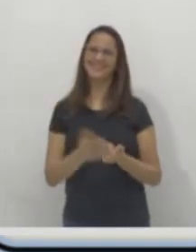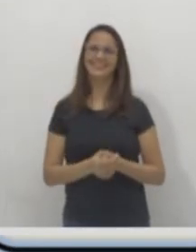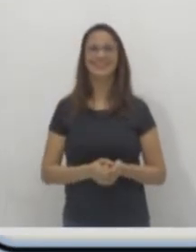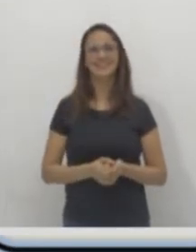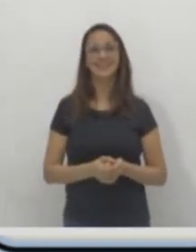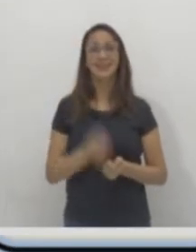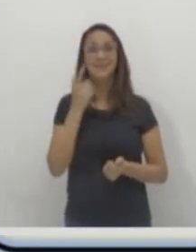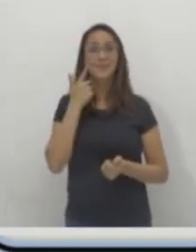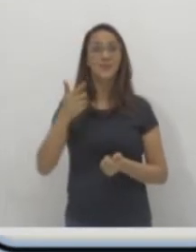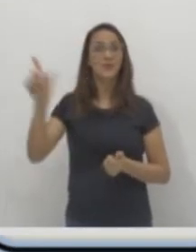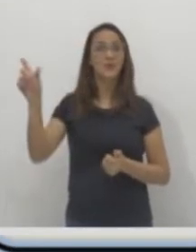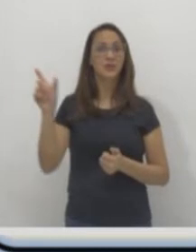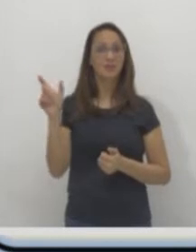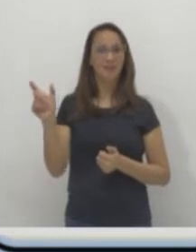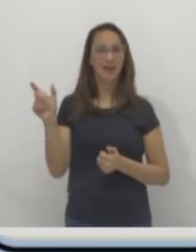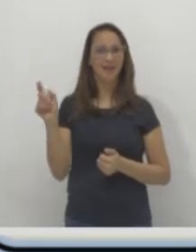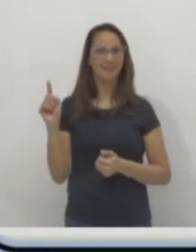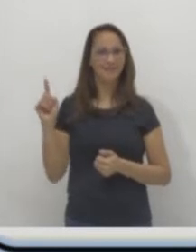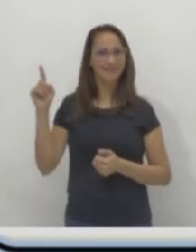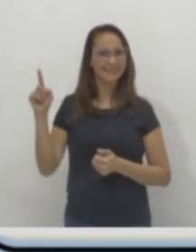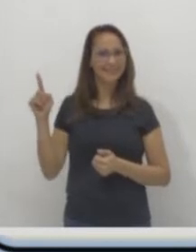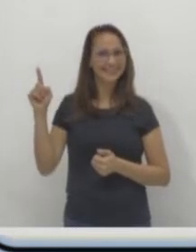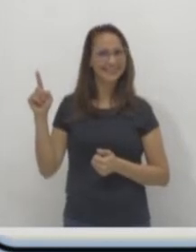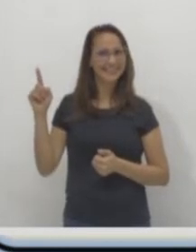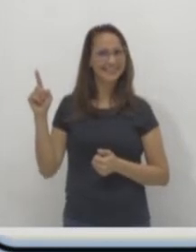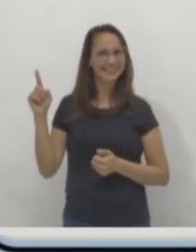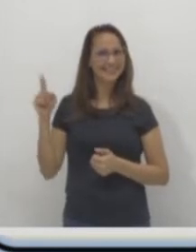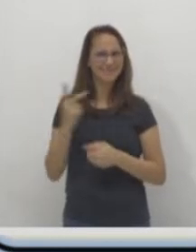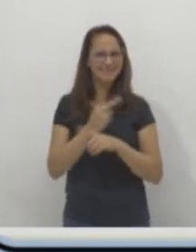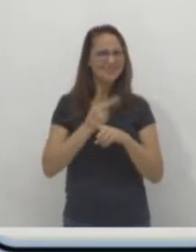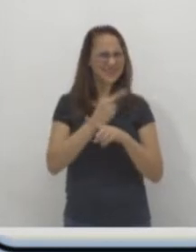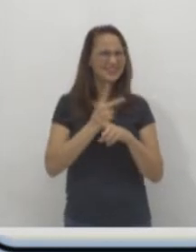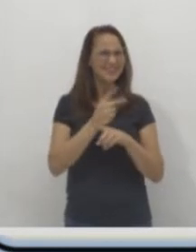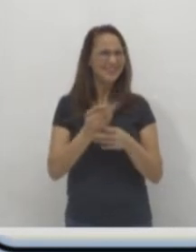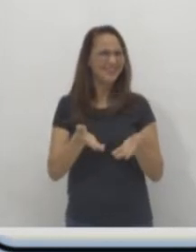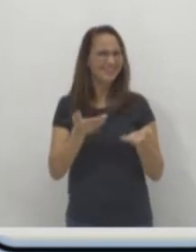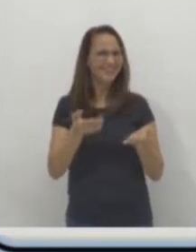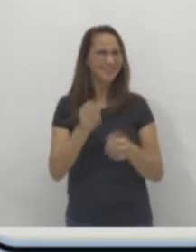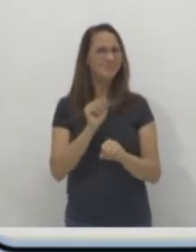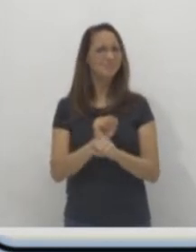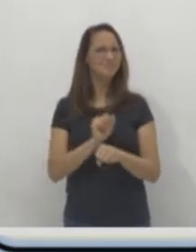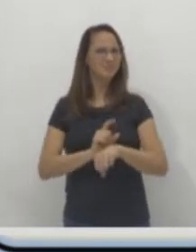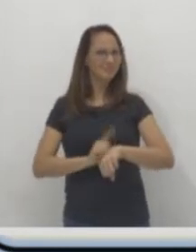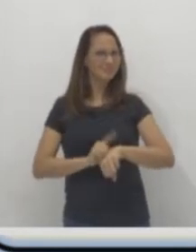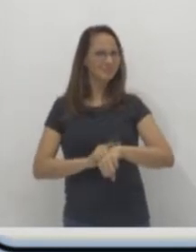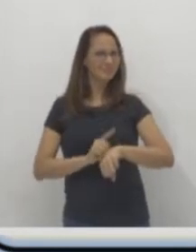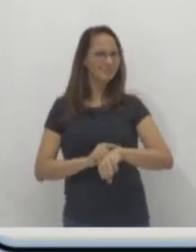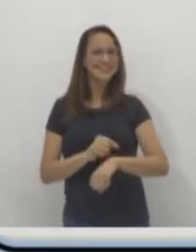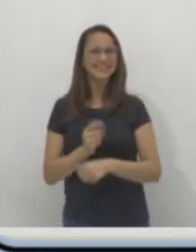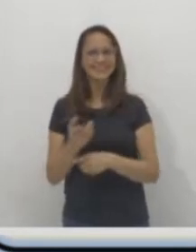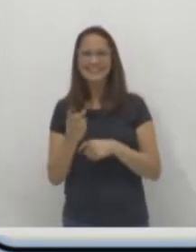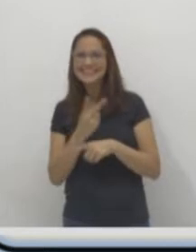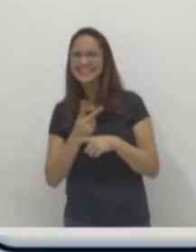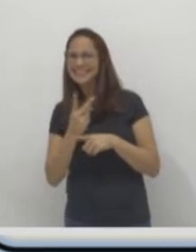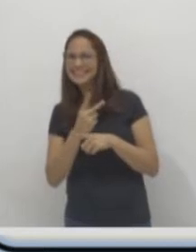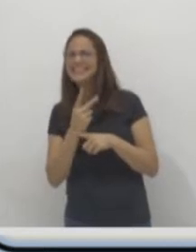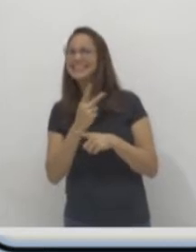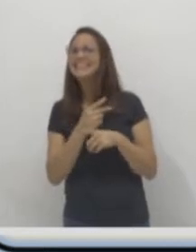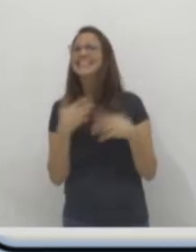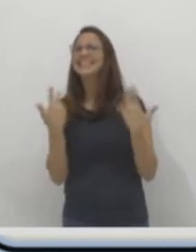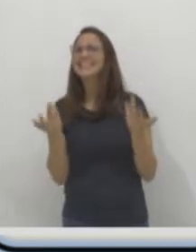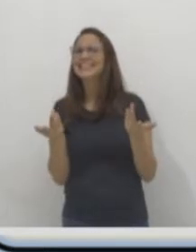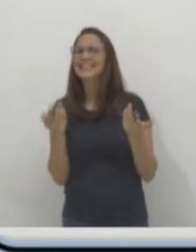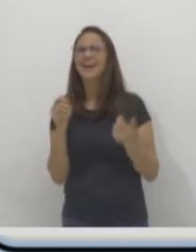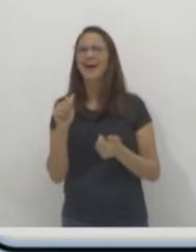outro. Vamos ver se vocês estão craques. Abelha. Procura aí. Vou dar um tempinho para vocês procurarem a palavra abelha. Procura, procura.